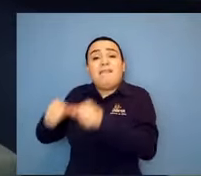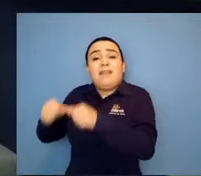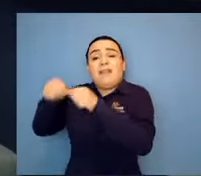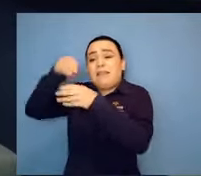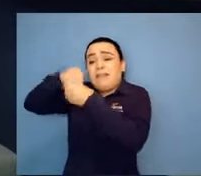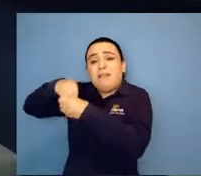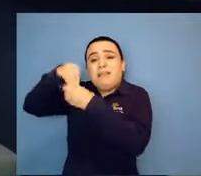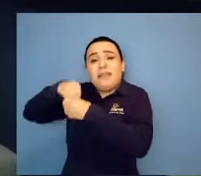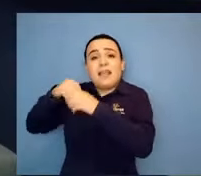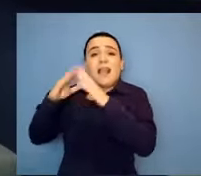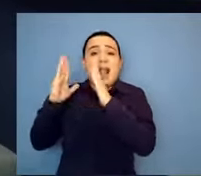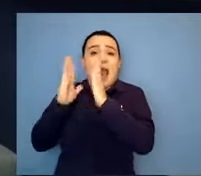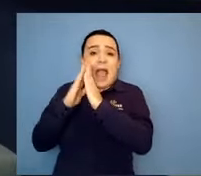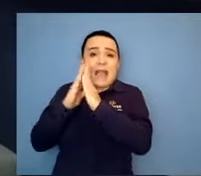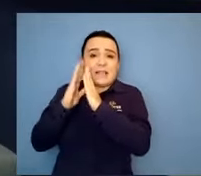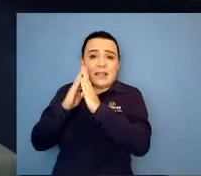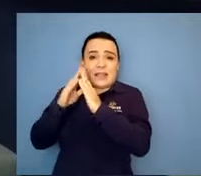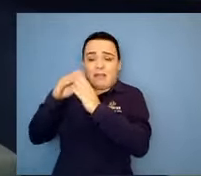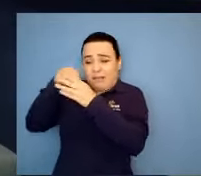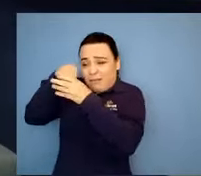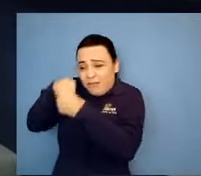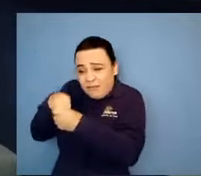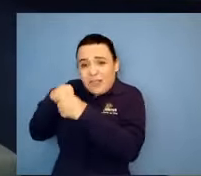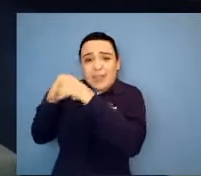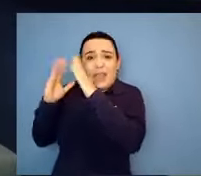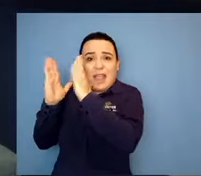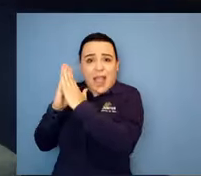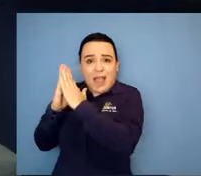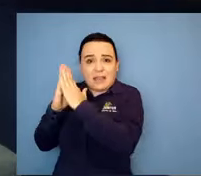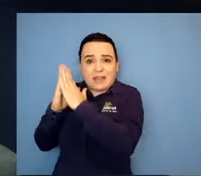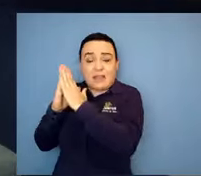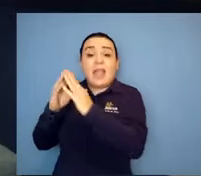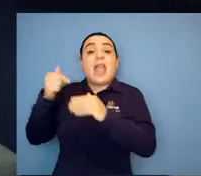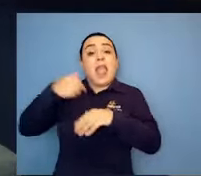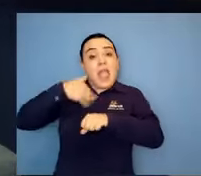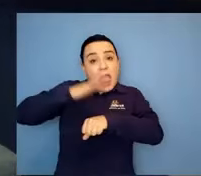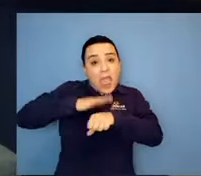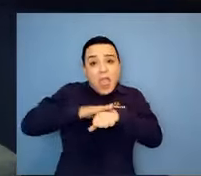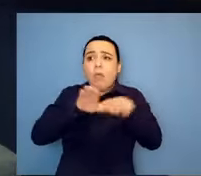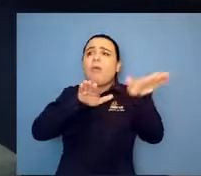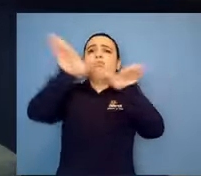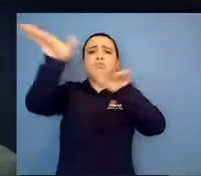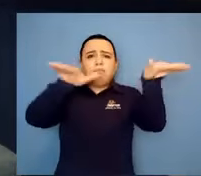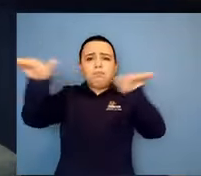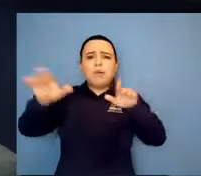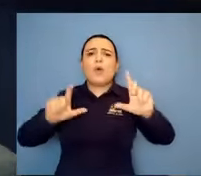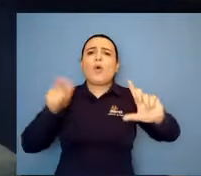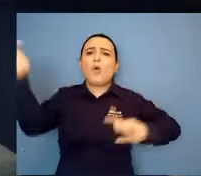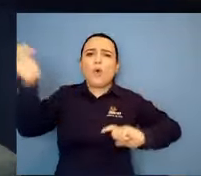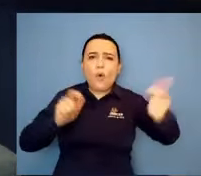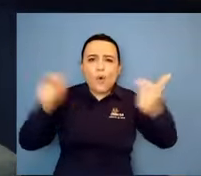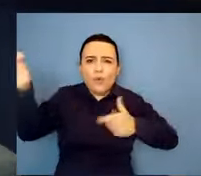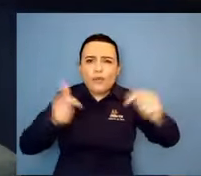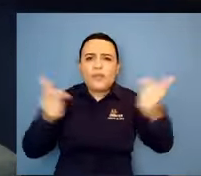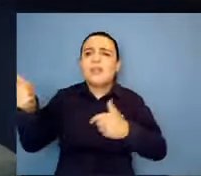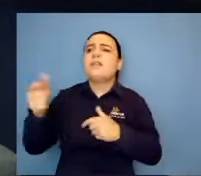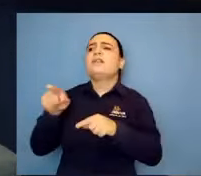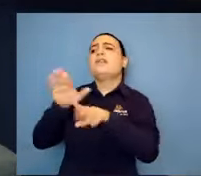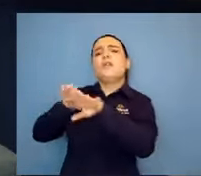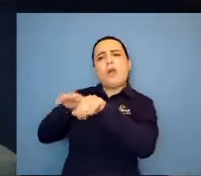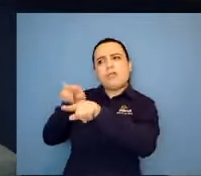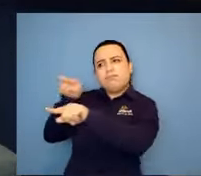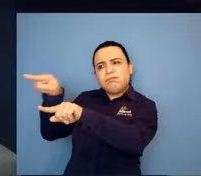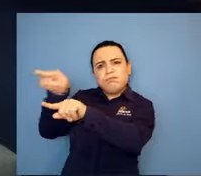estava bom, 40 mães, 40 mulheres participaram dessa ação. E é isso. A gente aproveita o